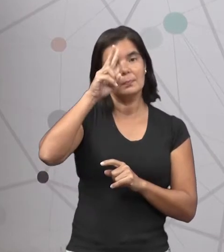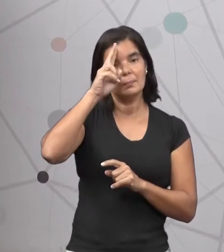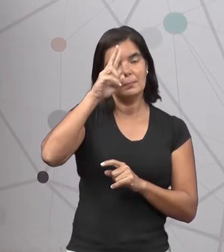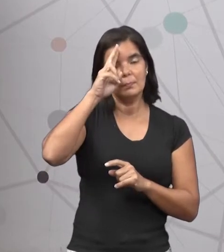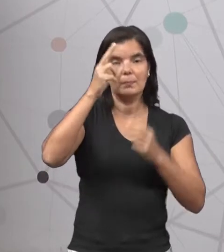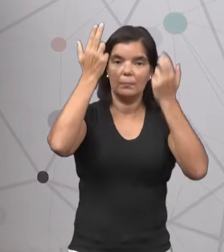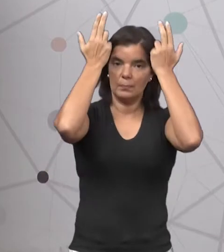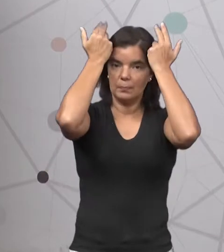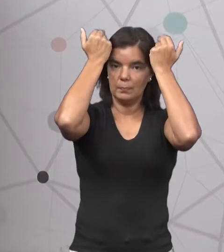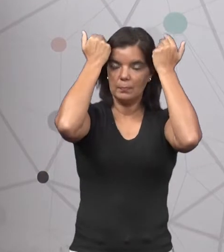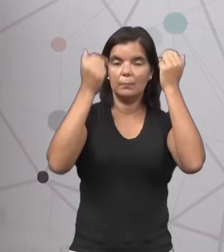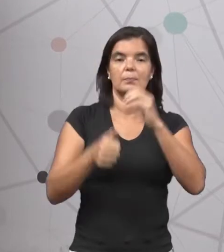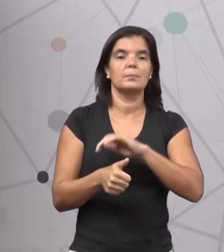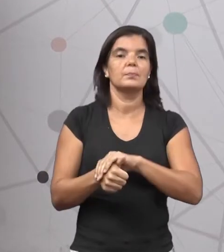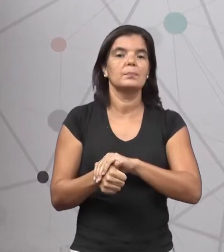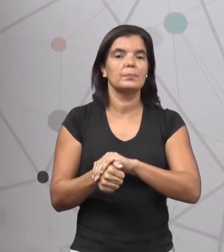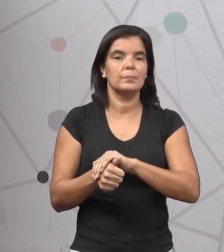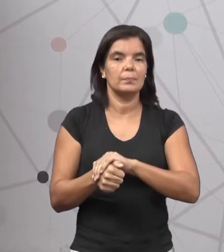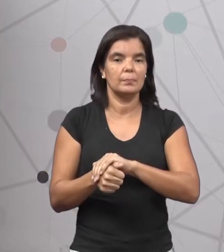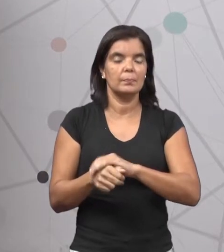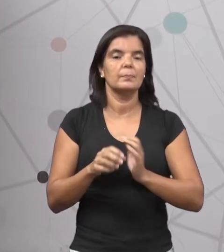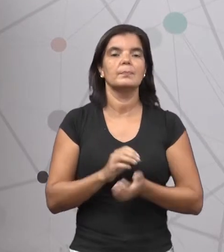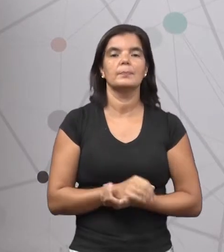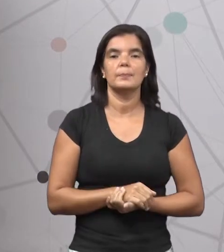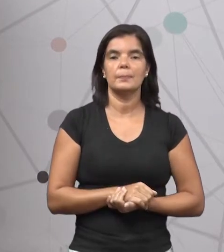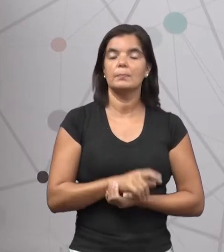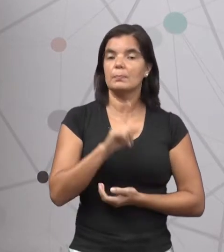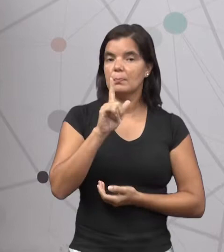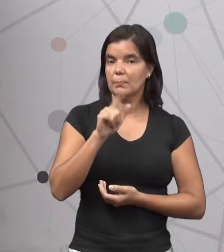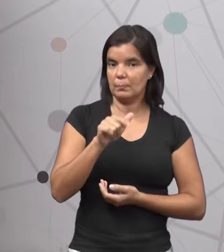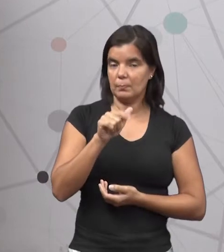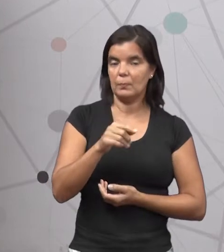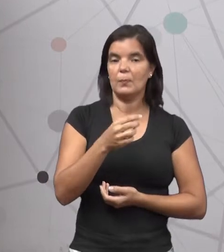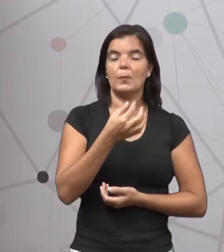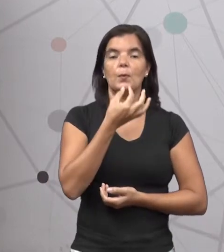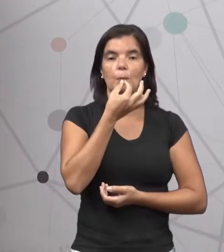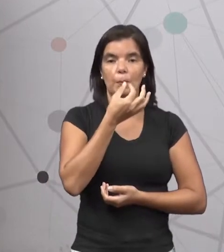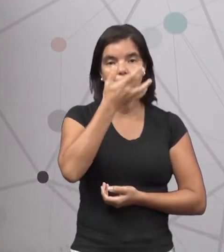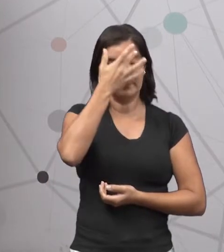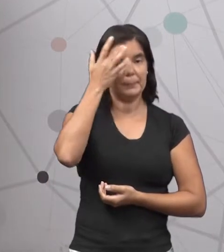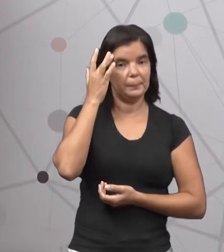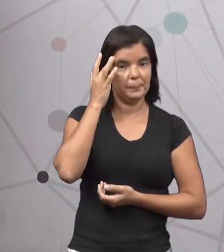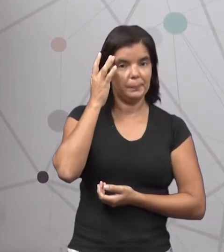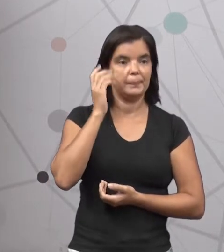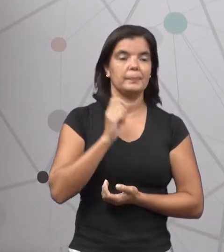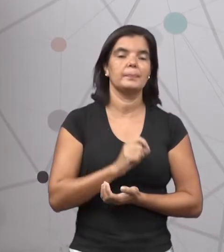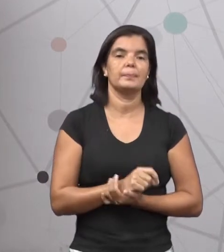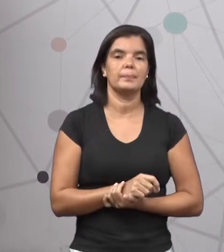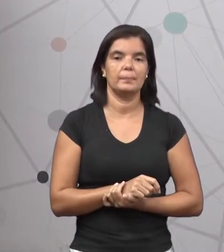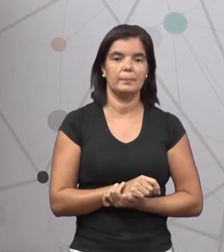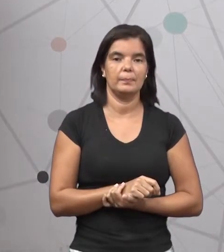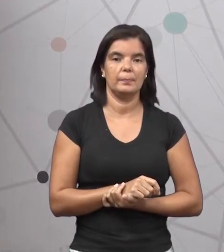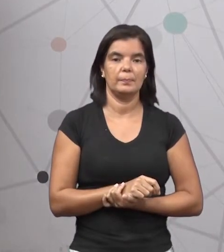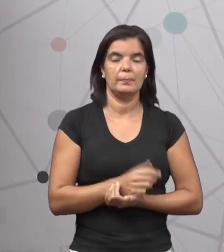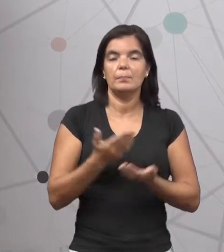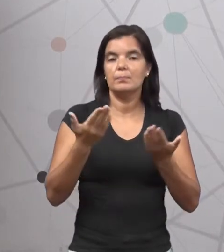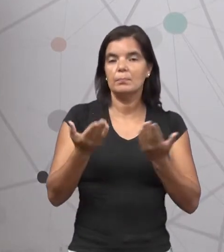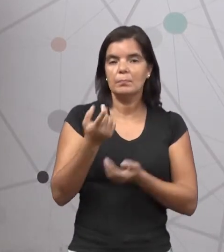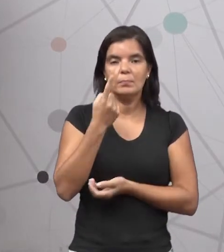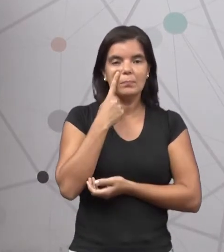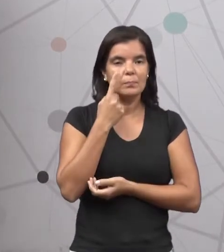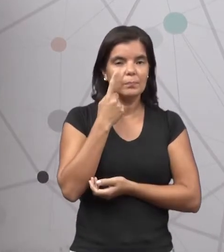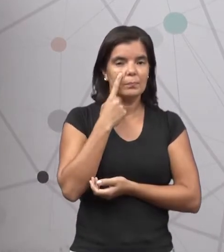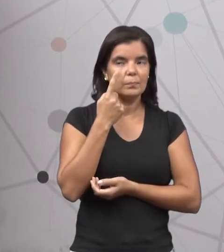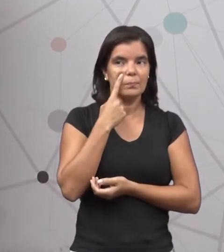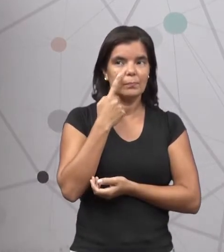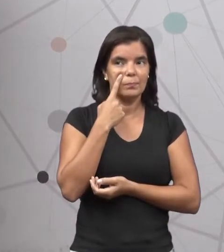lebre e a tartaruga. Esse era um juiz em pessoa. E ele viu que